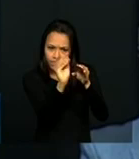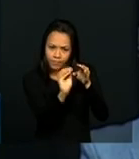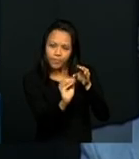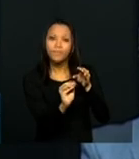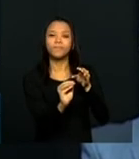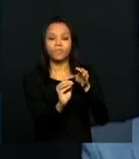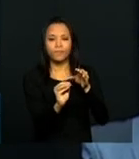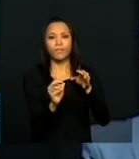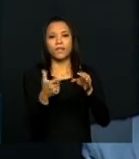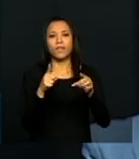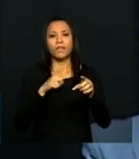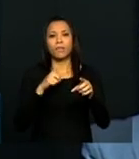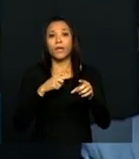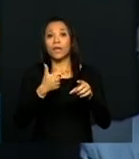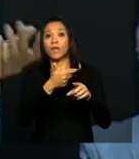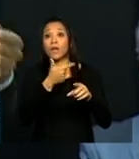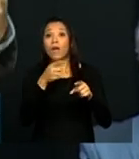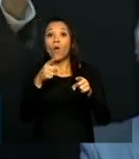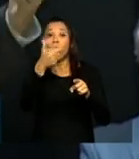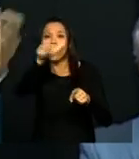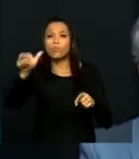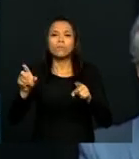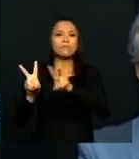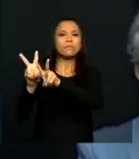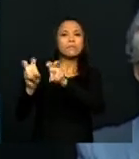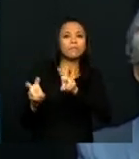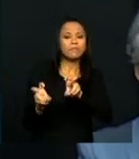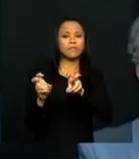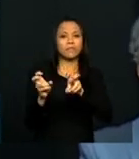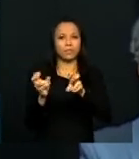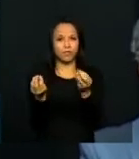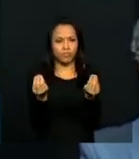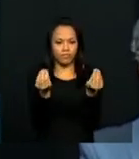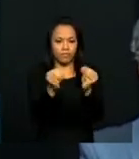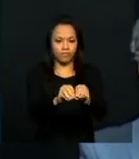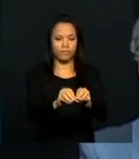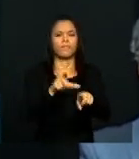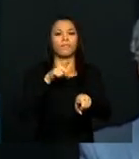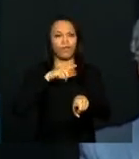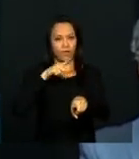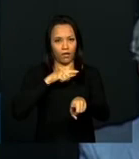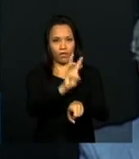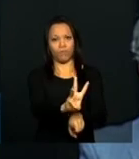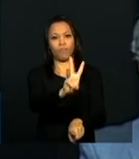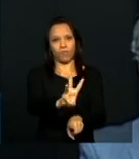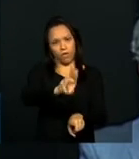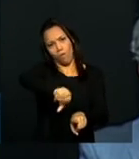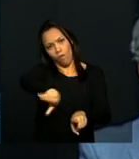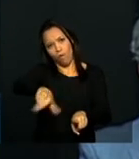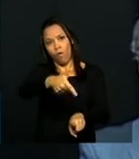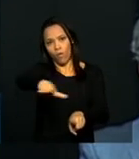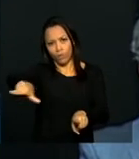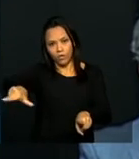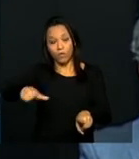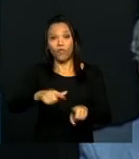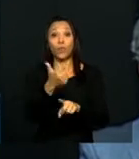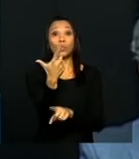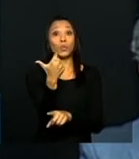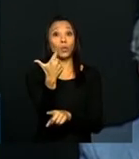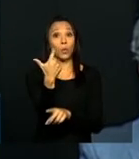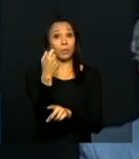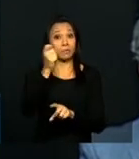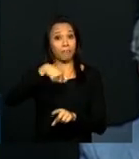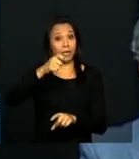são referências em pedaços dos assuntos que a gente aborda aqui dentro do portal. Foram 12 meses de